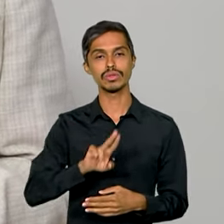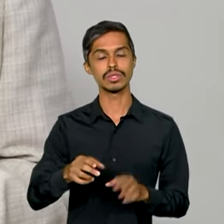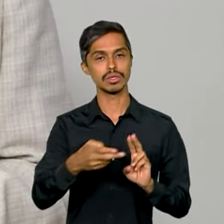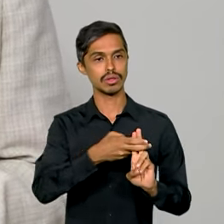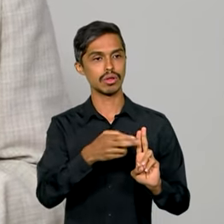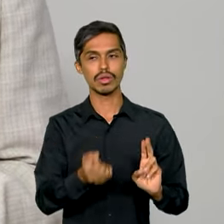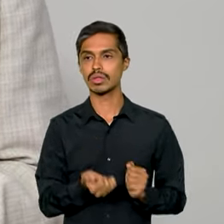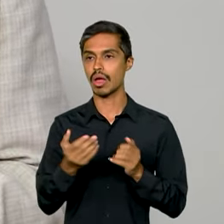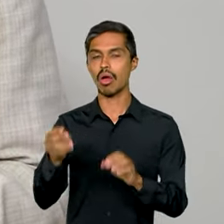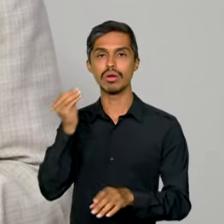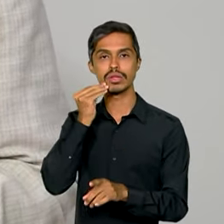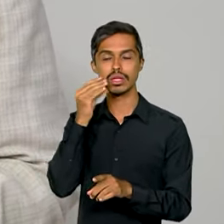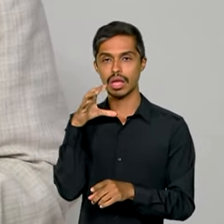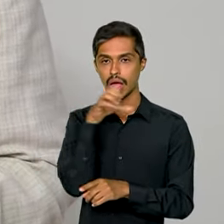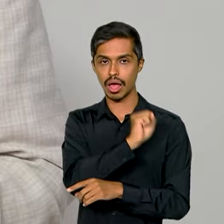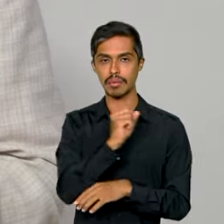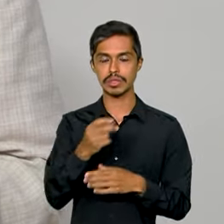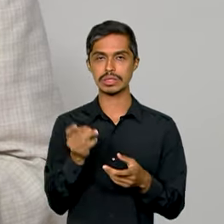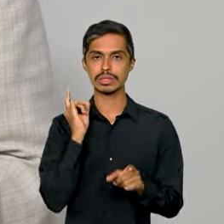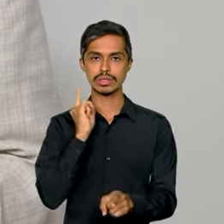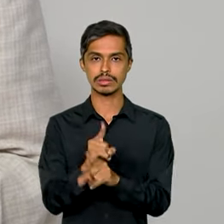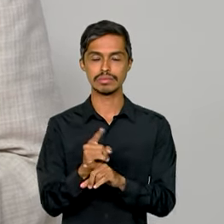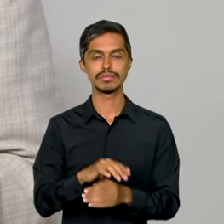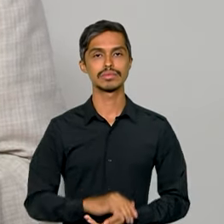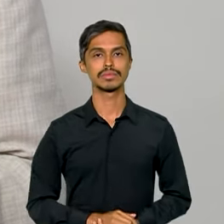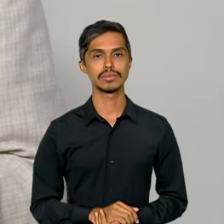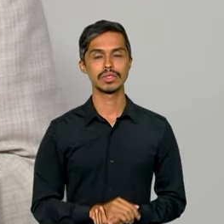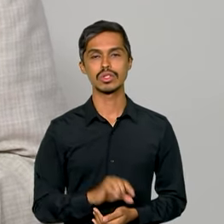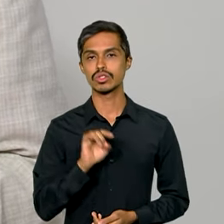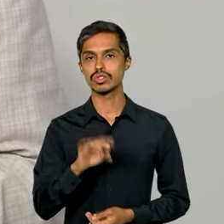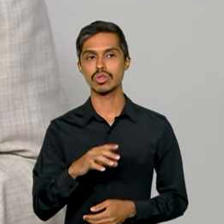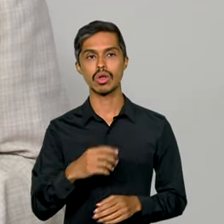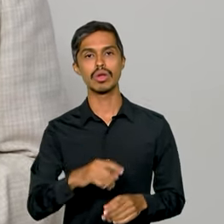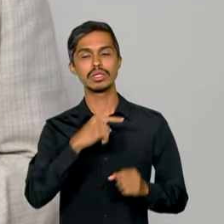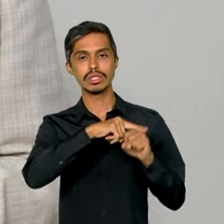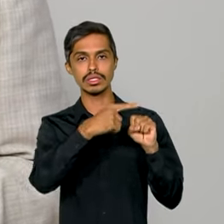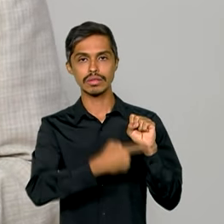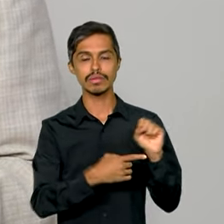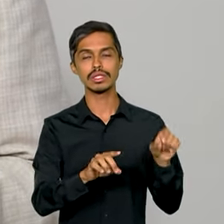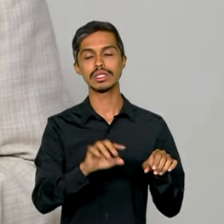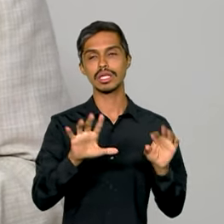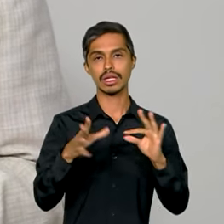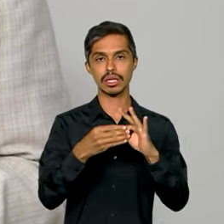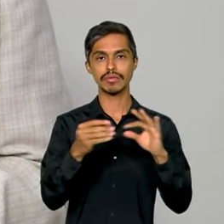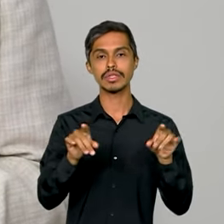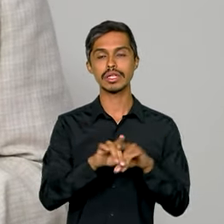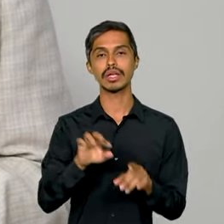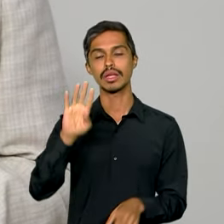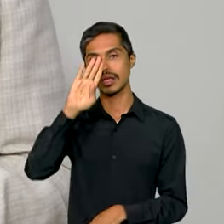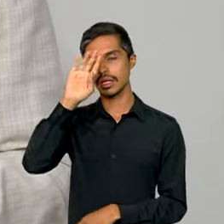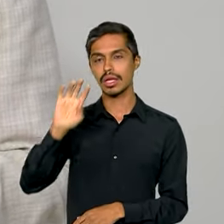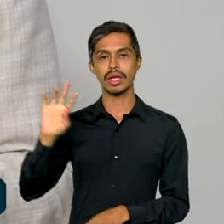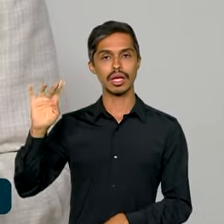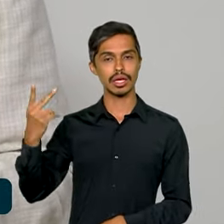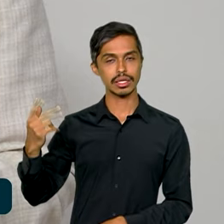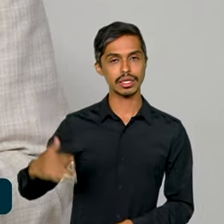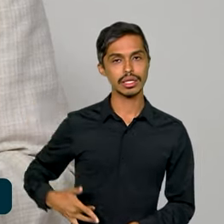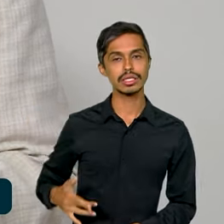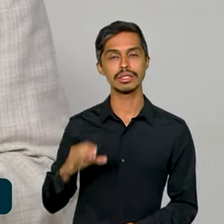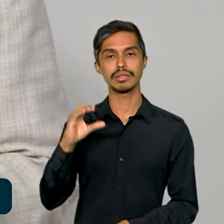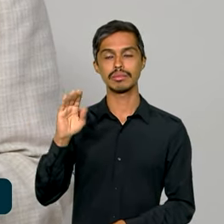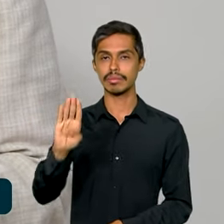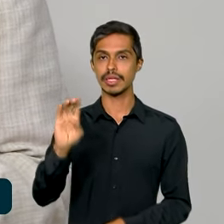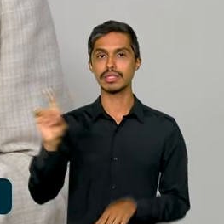oferta os testes rápidos para diagnóstico, não somente de sífilis e HIV, como também de hepatite B e C, que são